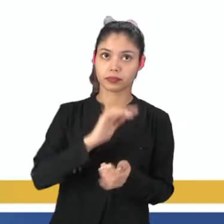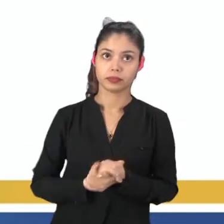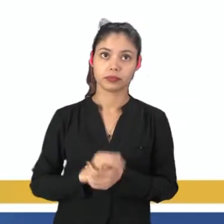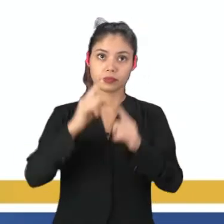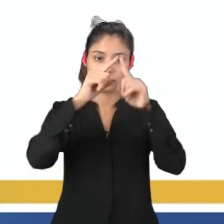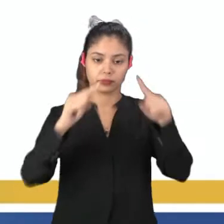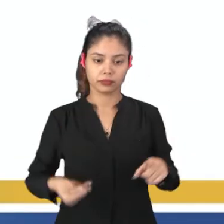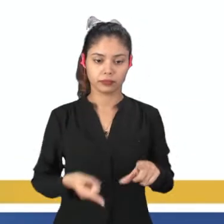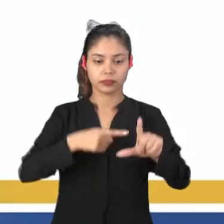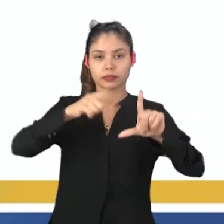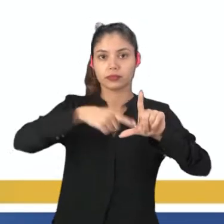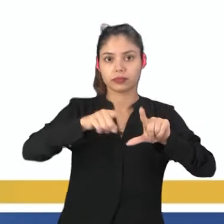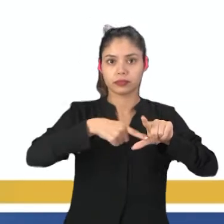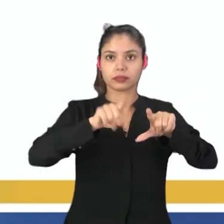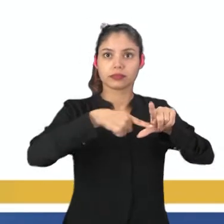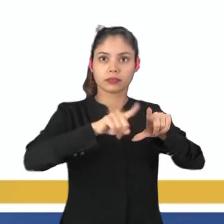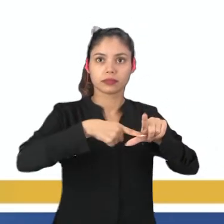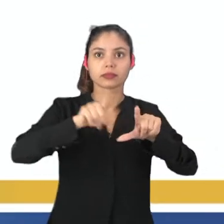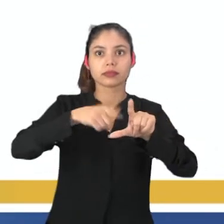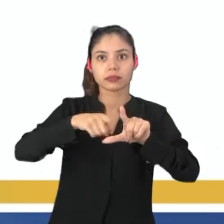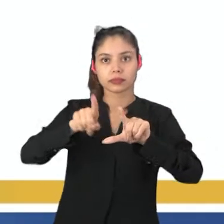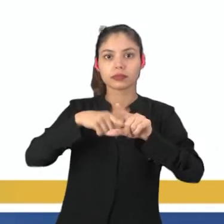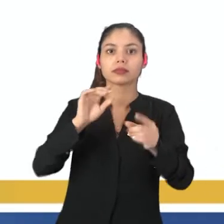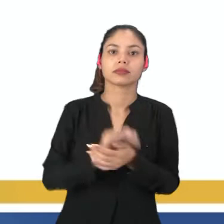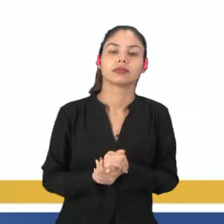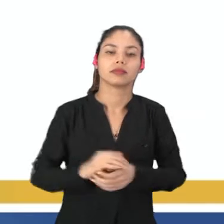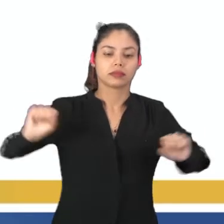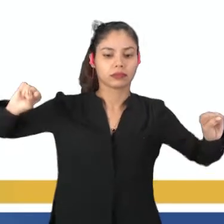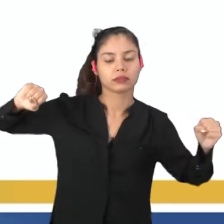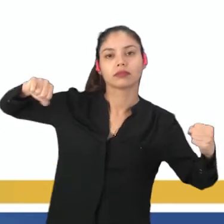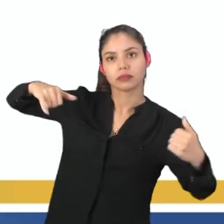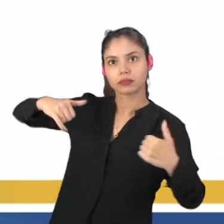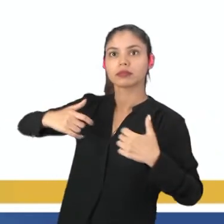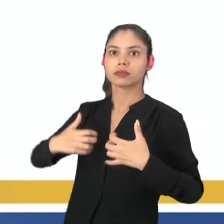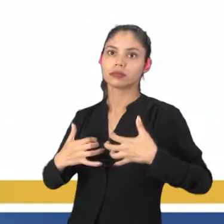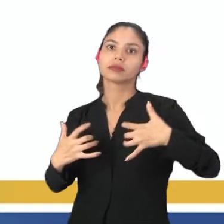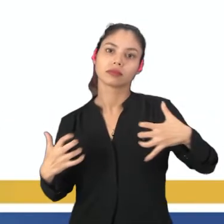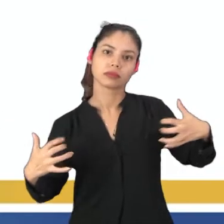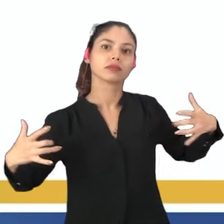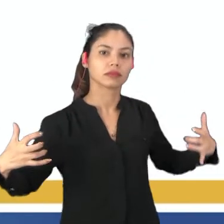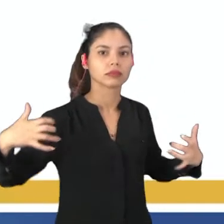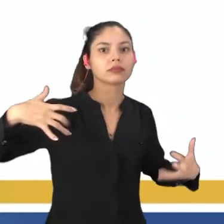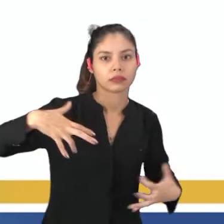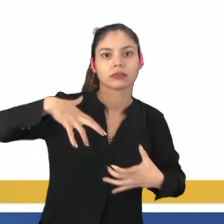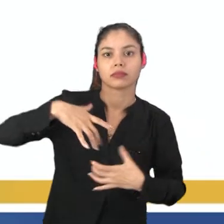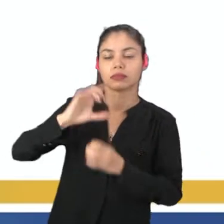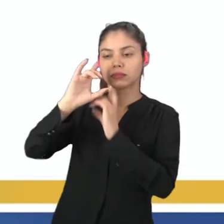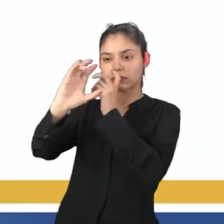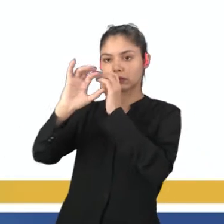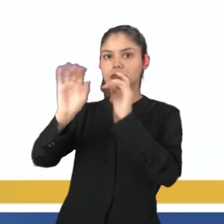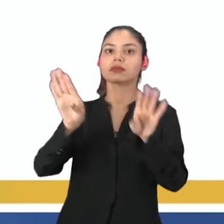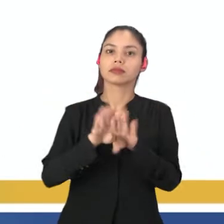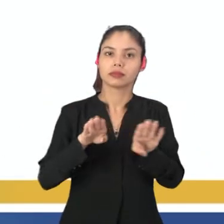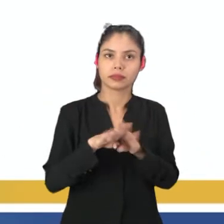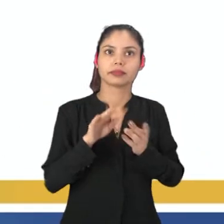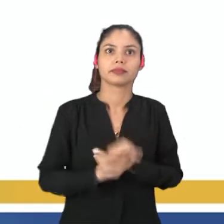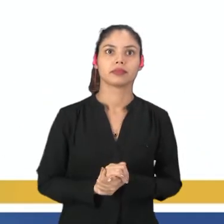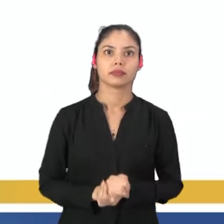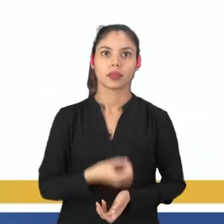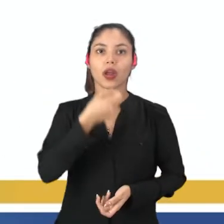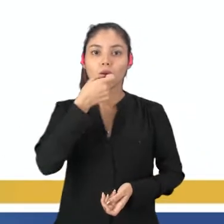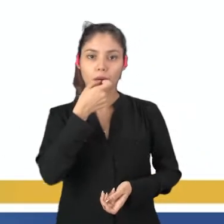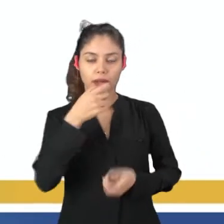triângulo, o pandeiro, sanfona e metais, que são os instrumentos de sopro. Com a ajuda de um apito que carrega